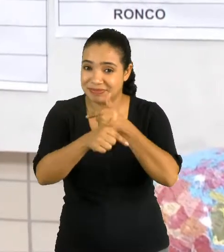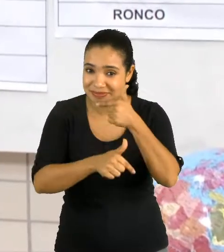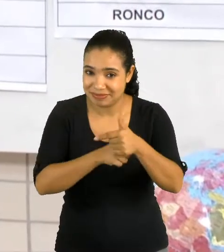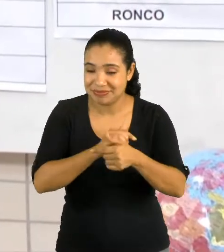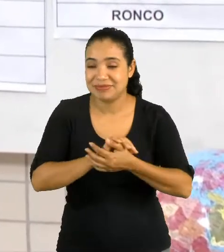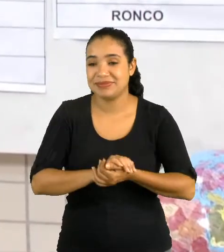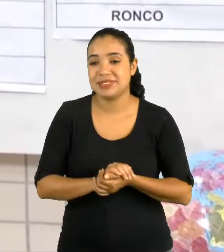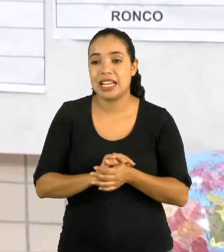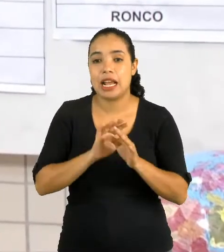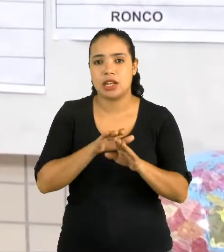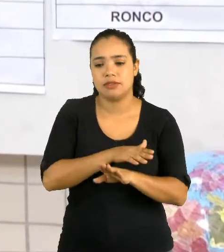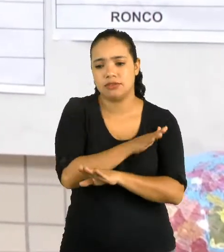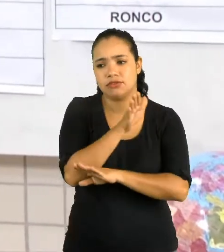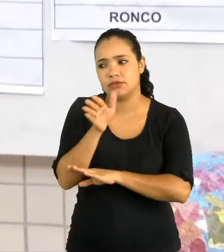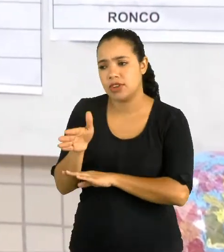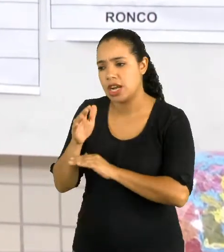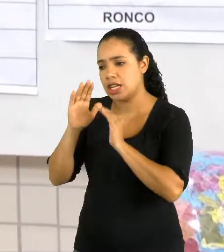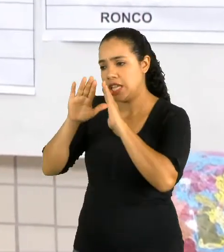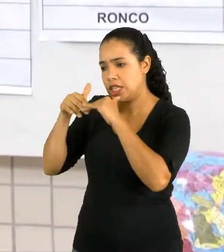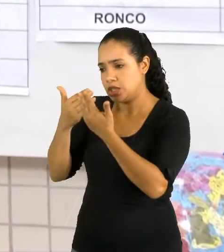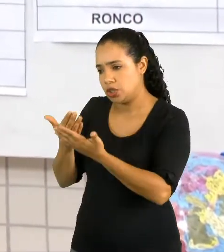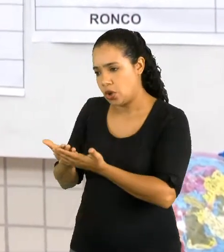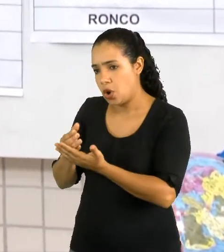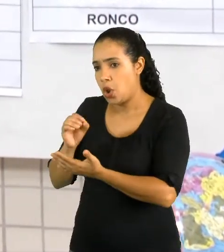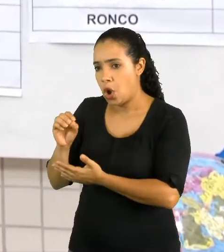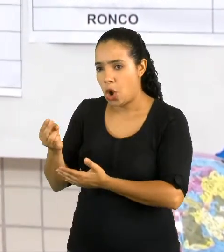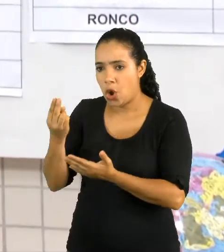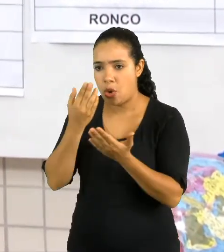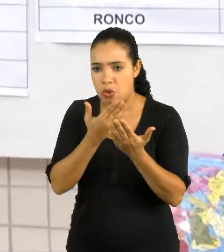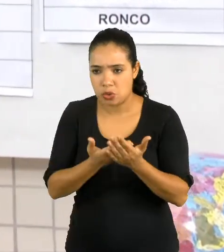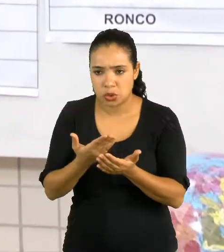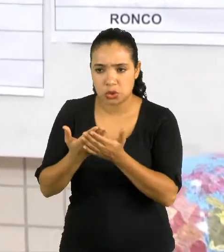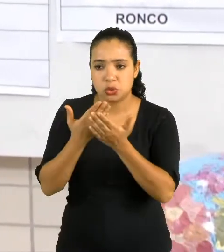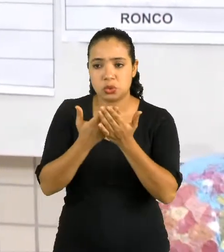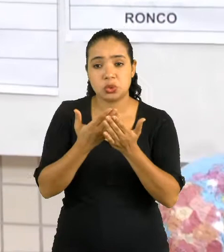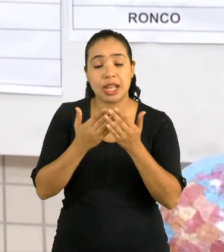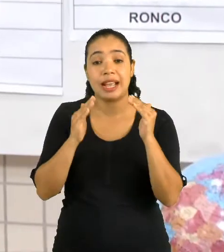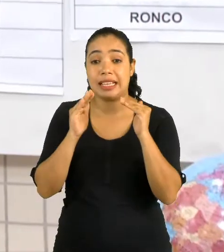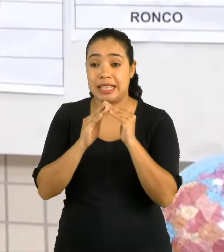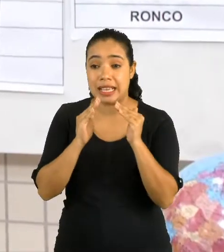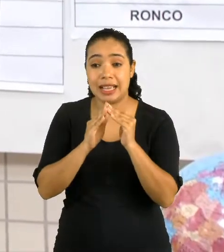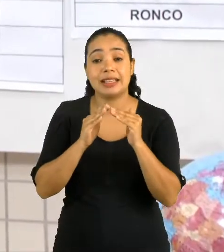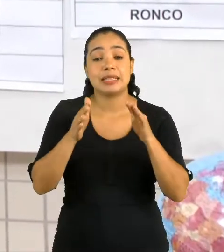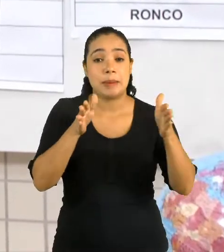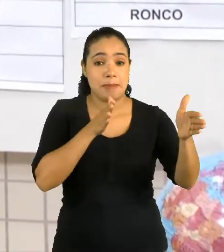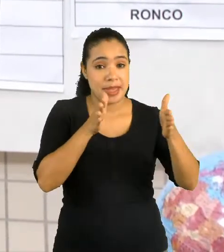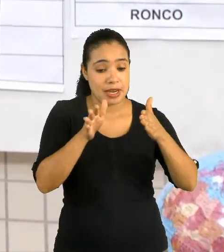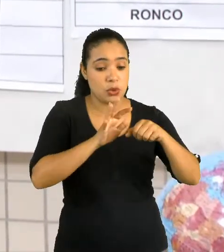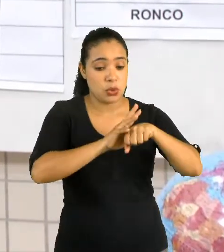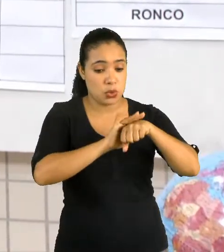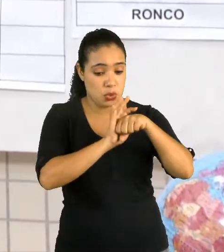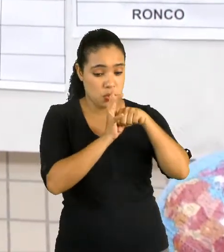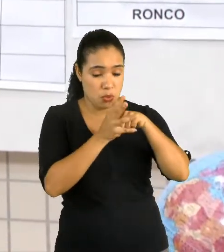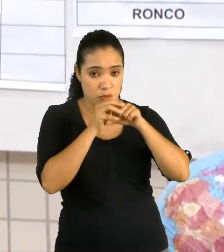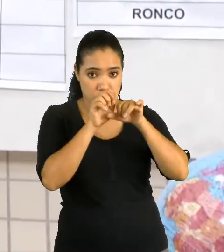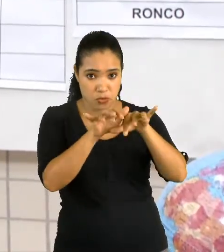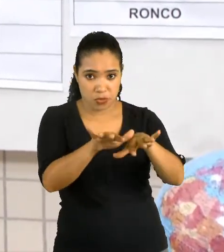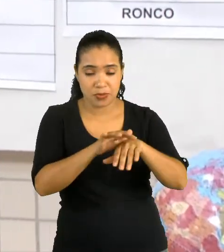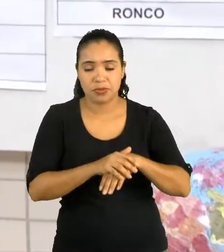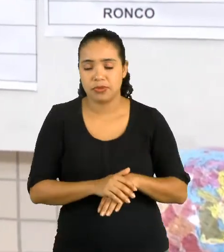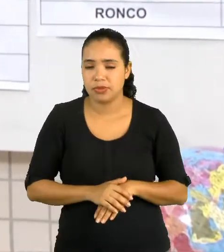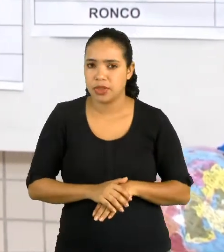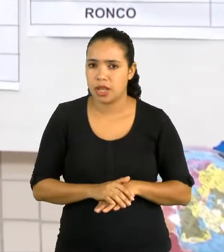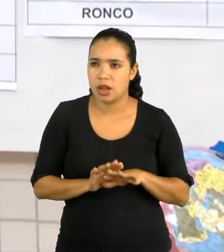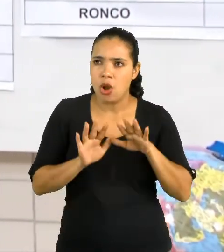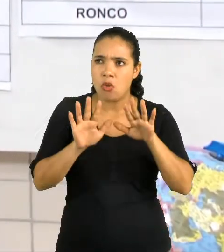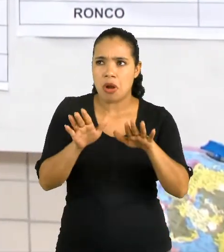escola ou estudar em casa, como estamos fazendo agora no período da pandemia. Em que período a